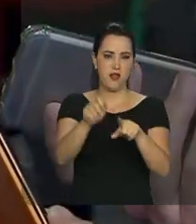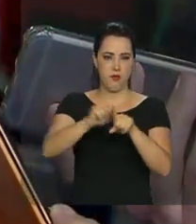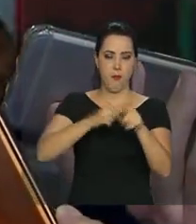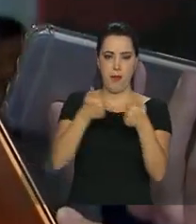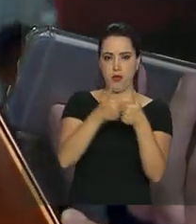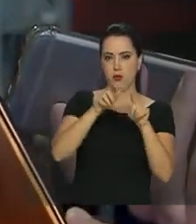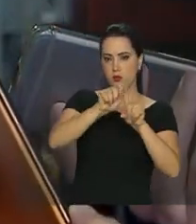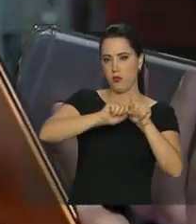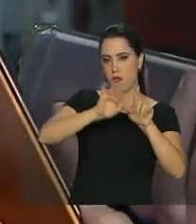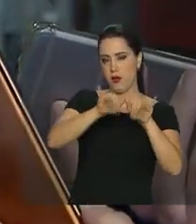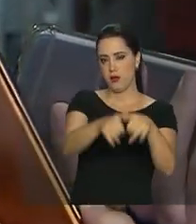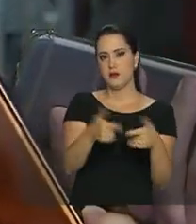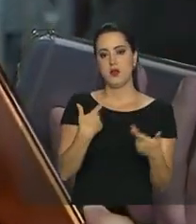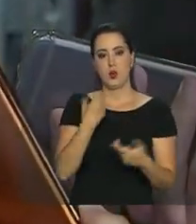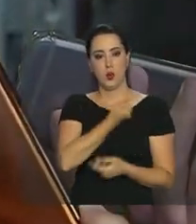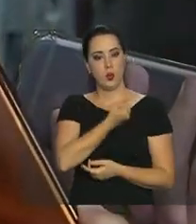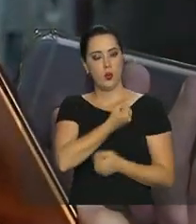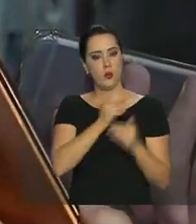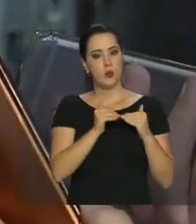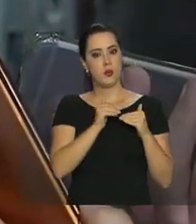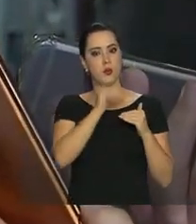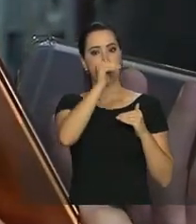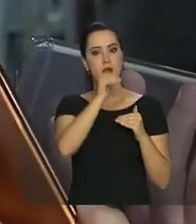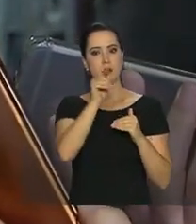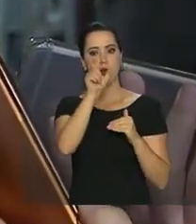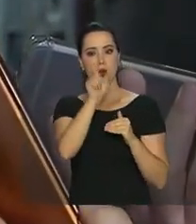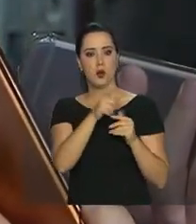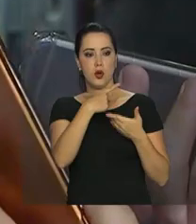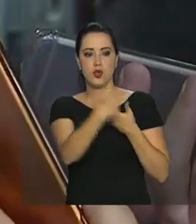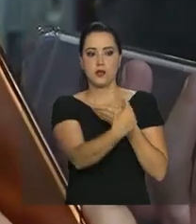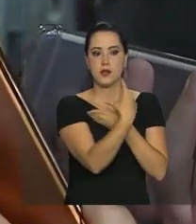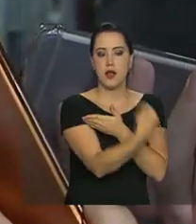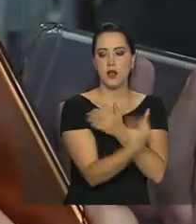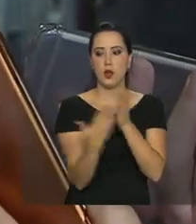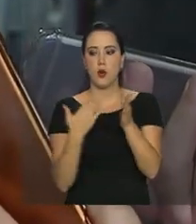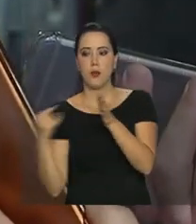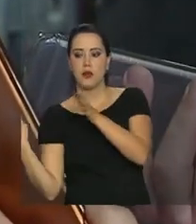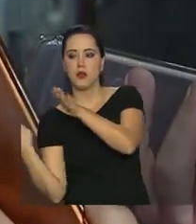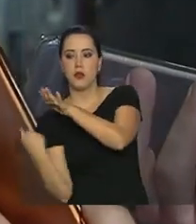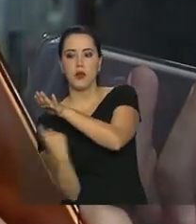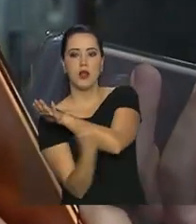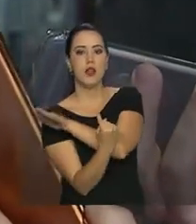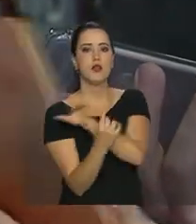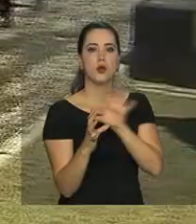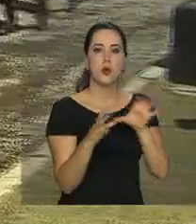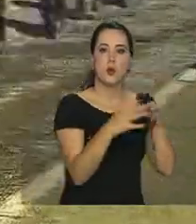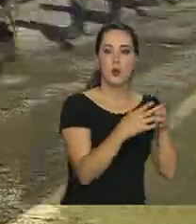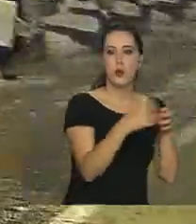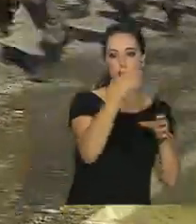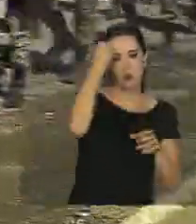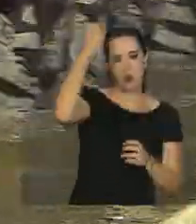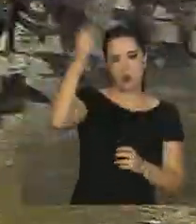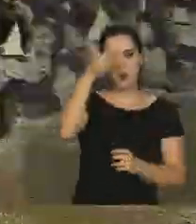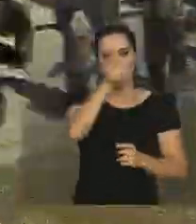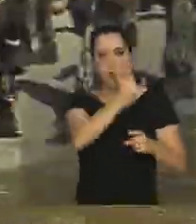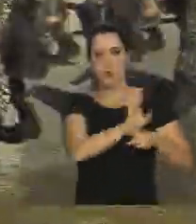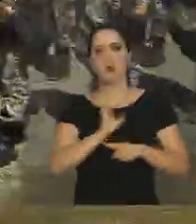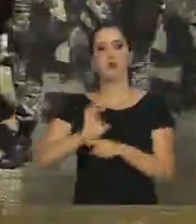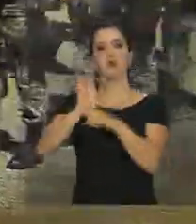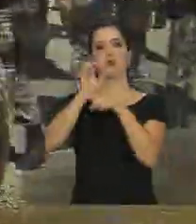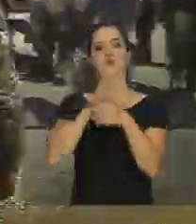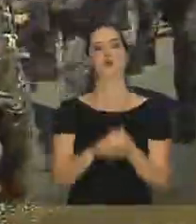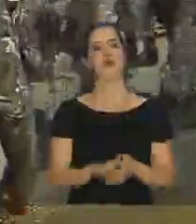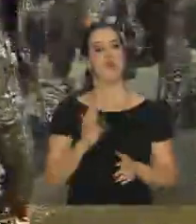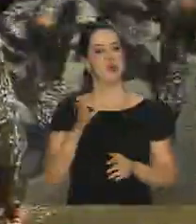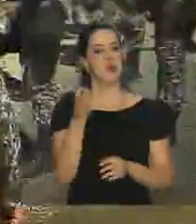com um número suficiente. Na verdade, ele tem que ser maior do que o número de entrada para que a gente possa dar vazão às pessoas. Já estão em Pacaraima os